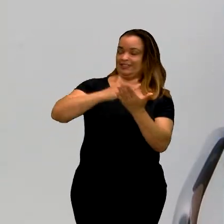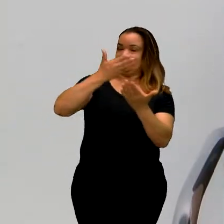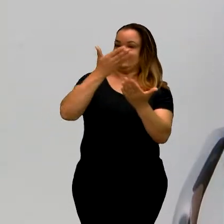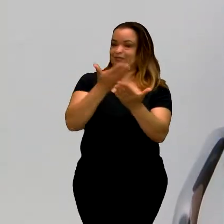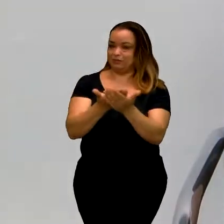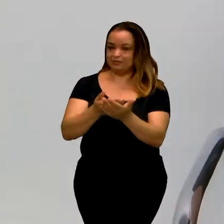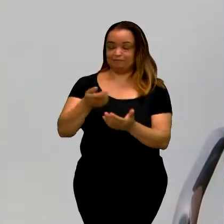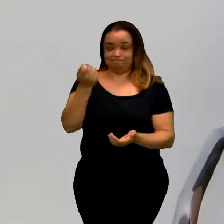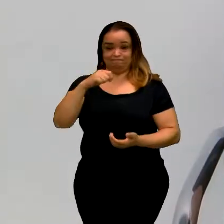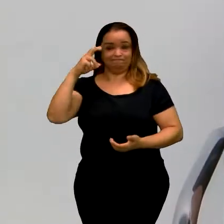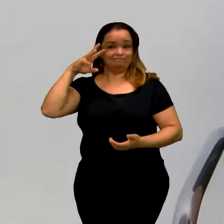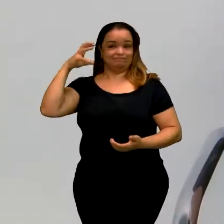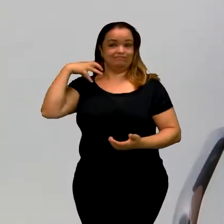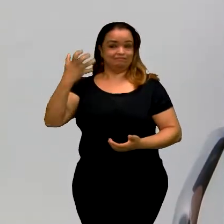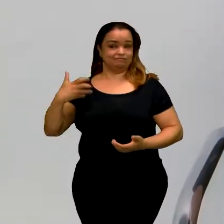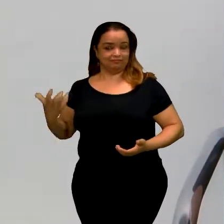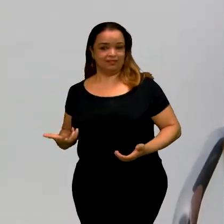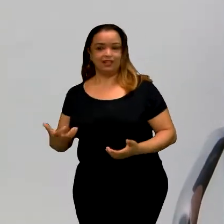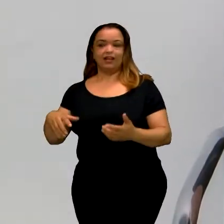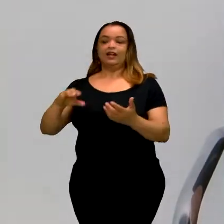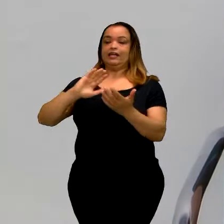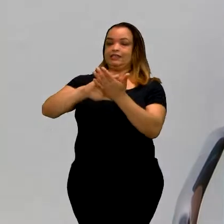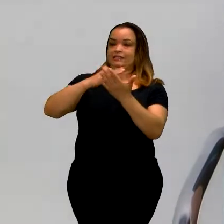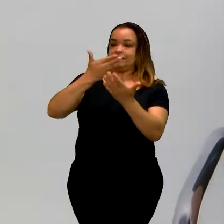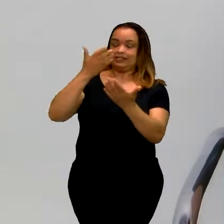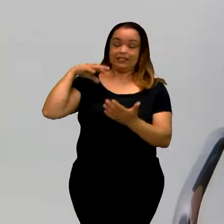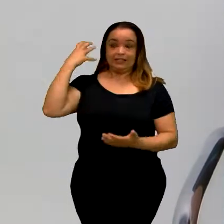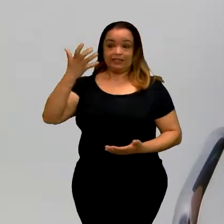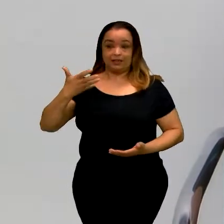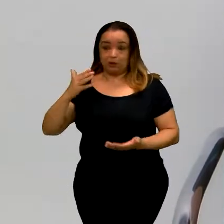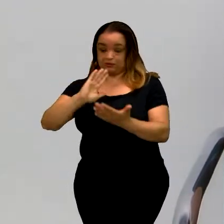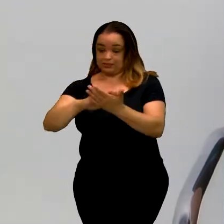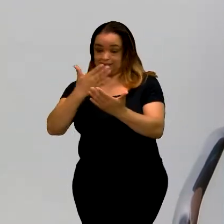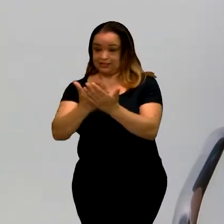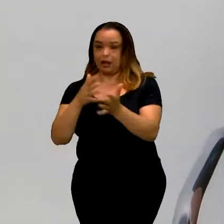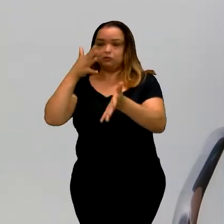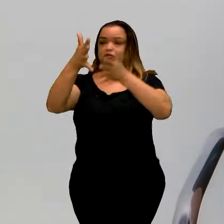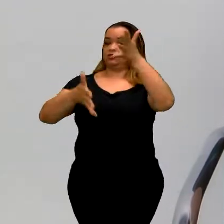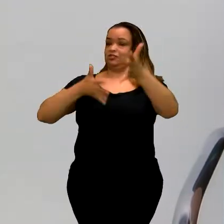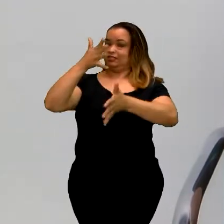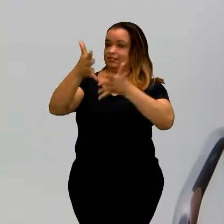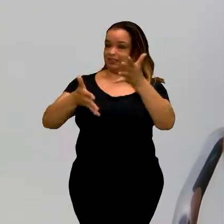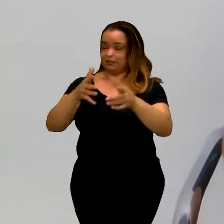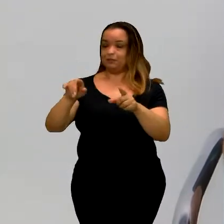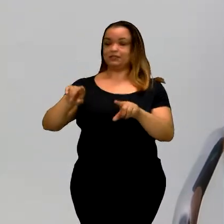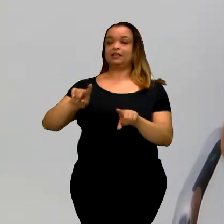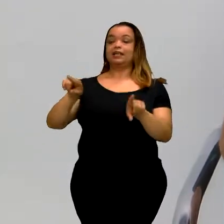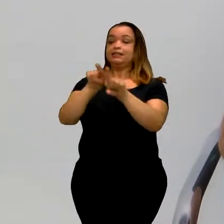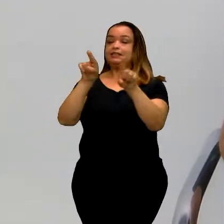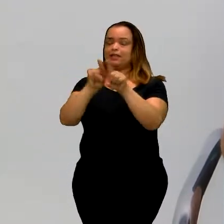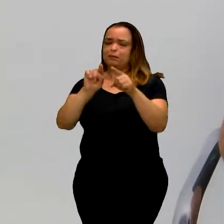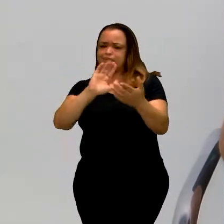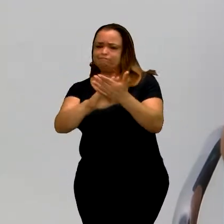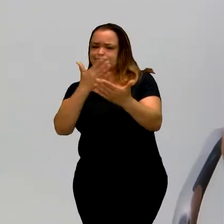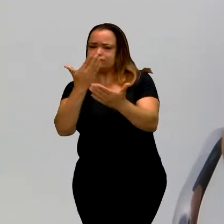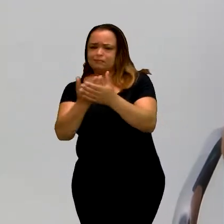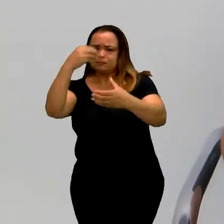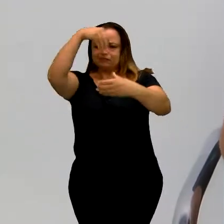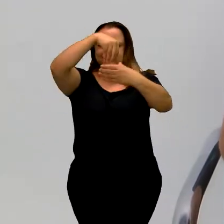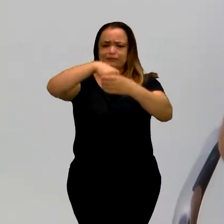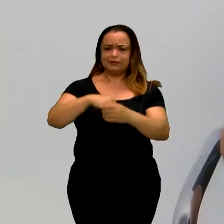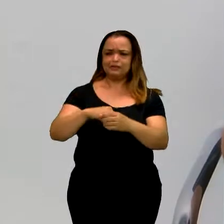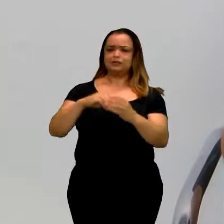junto. Ana Paula Xavier é intérprete de Libras e também ela é intérprete da Pastoral